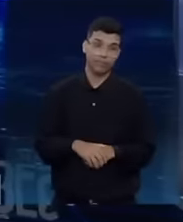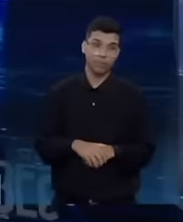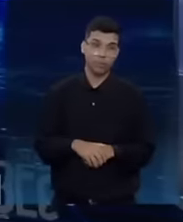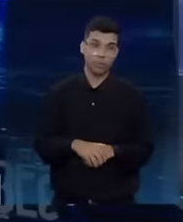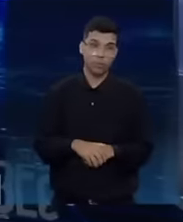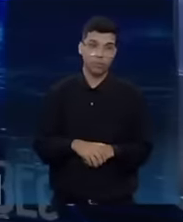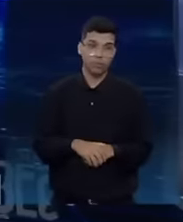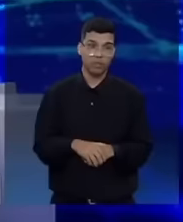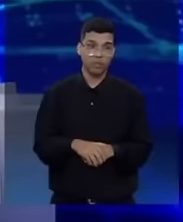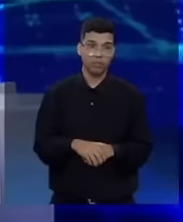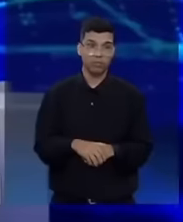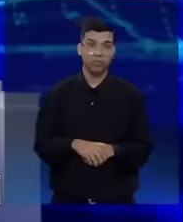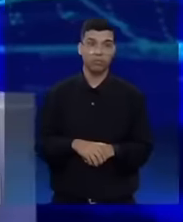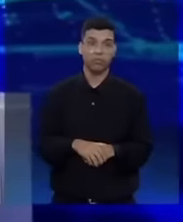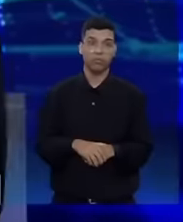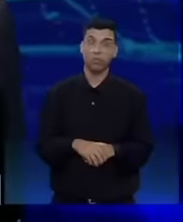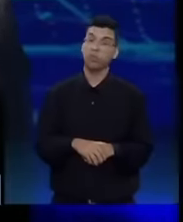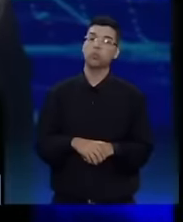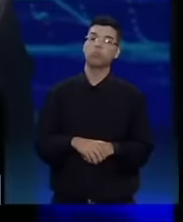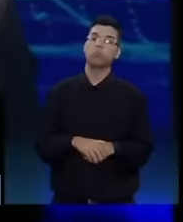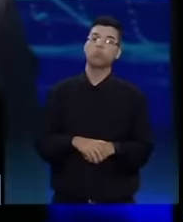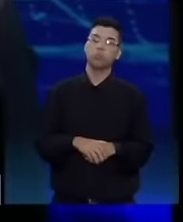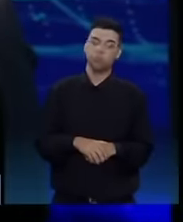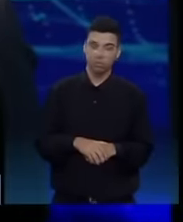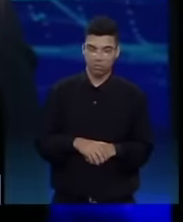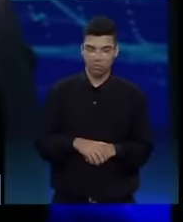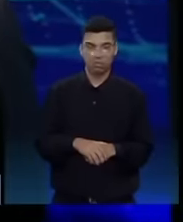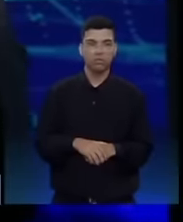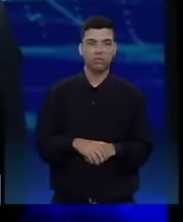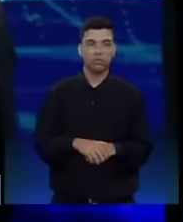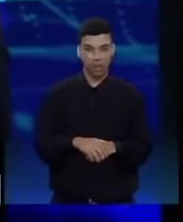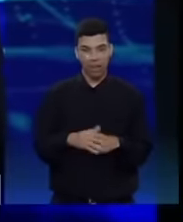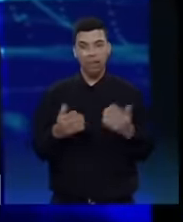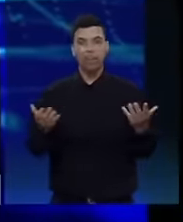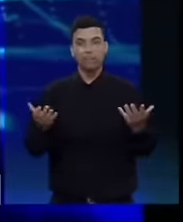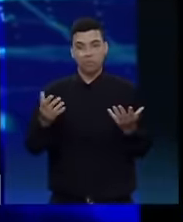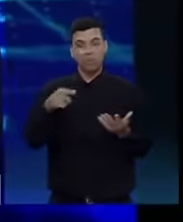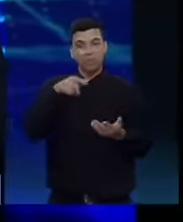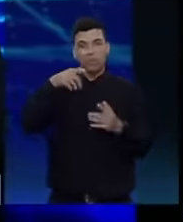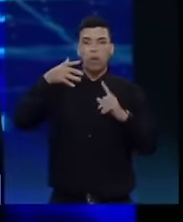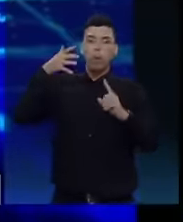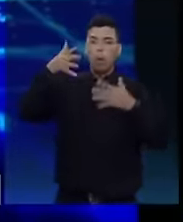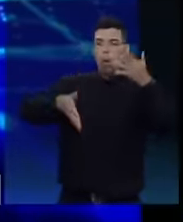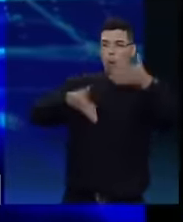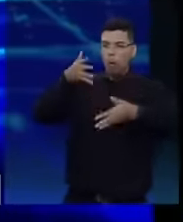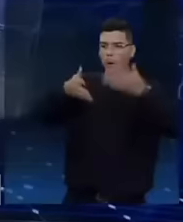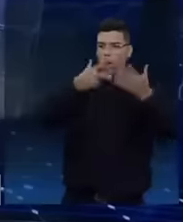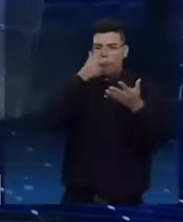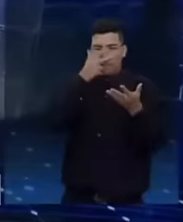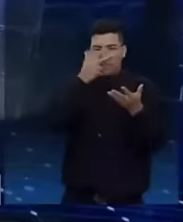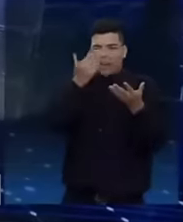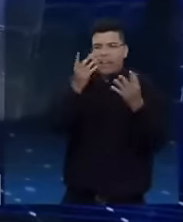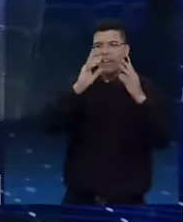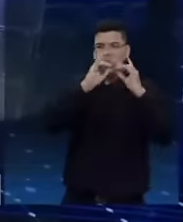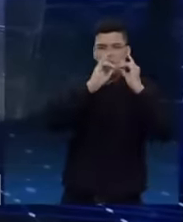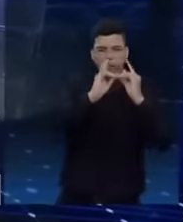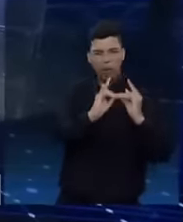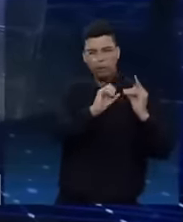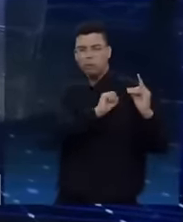Fez discurso em cima do caixão da esposa e está se comovendo pela sogra. Senhor Lula, entenda uma coisa, senhor Lula.